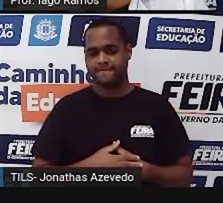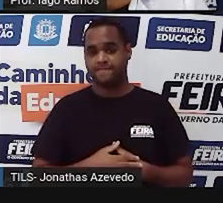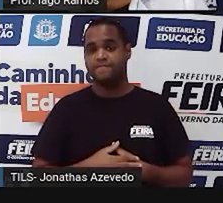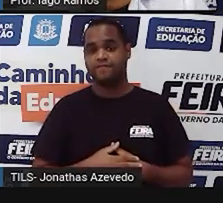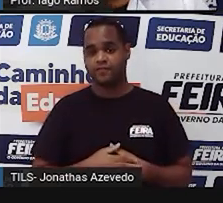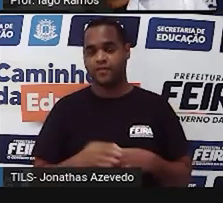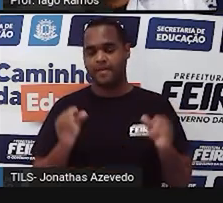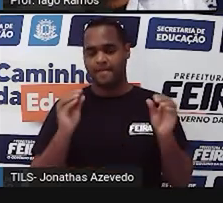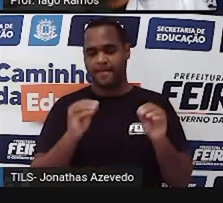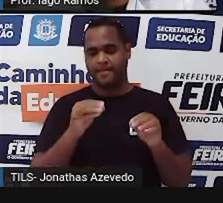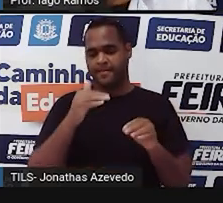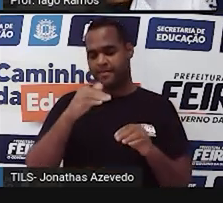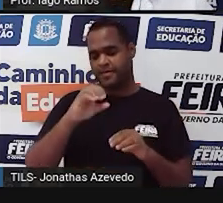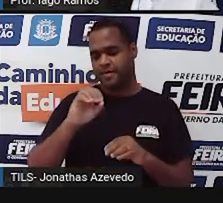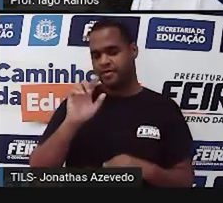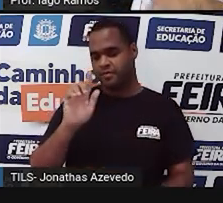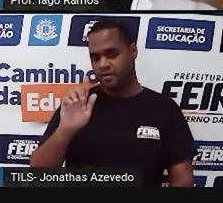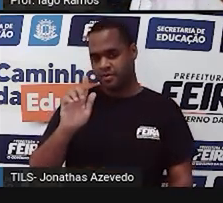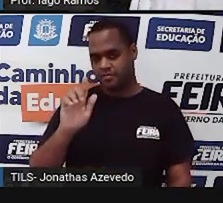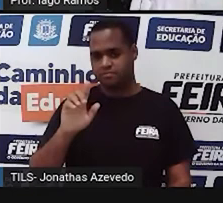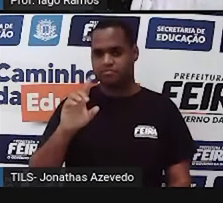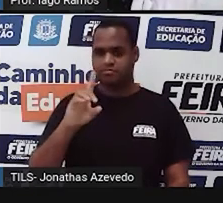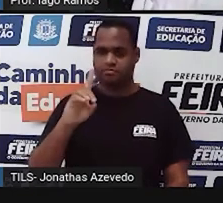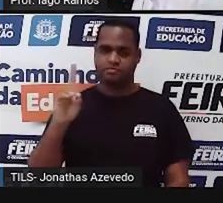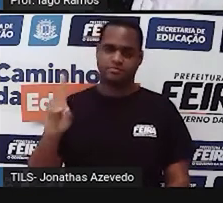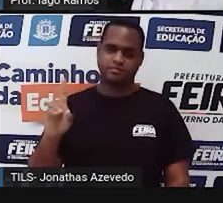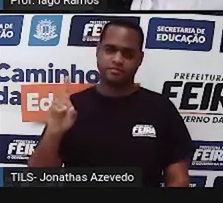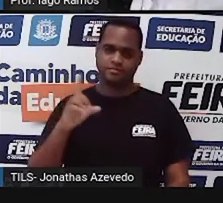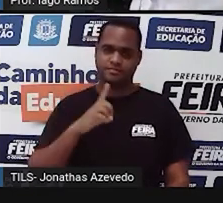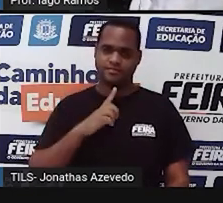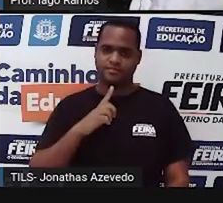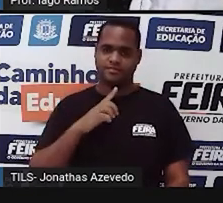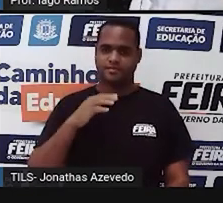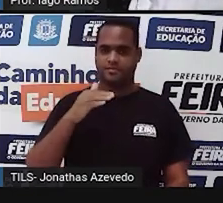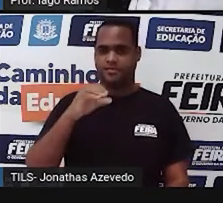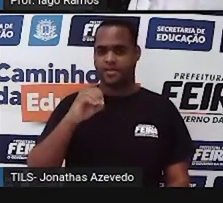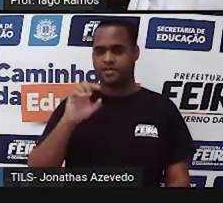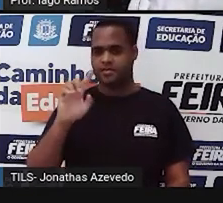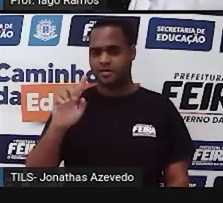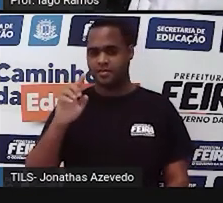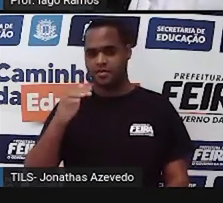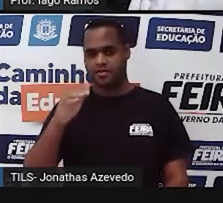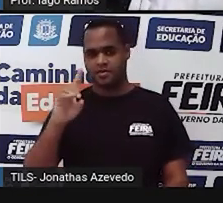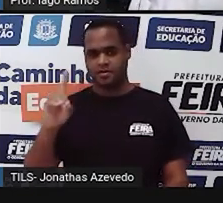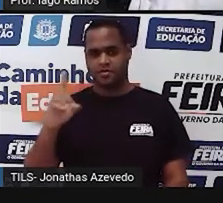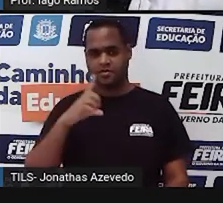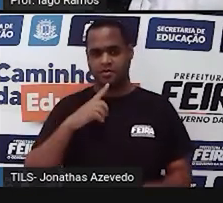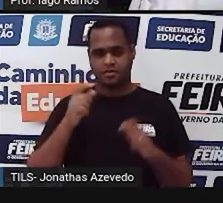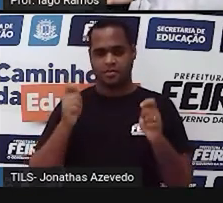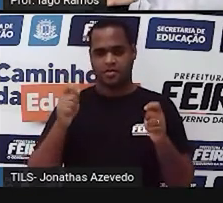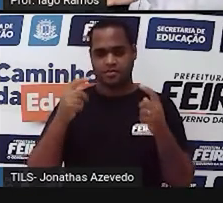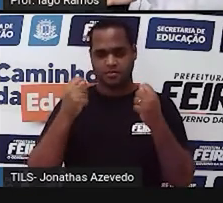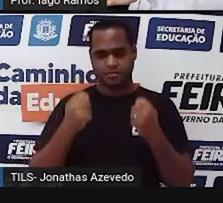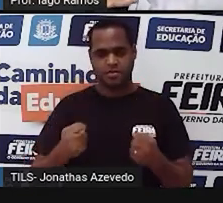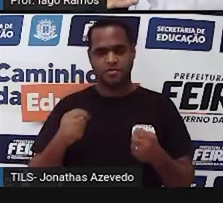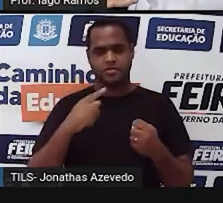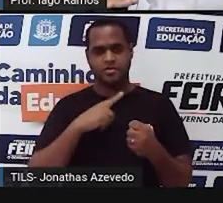10 gramas no prato direito. O prato direito vai ficar mais pesado. Ele vai descer.